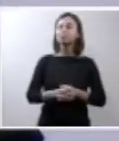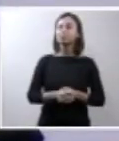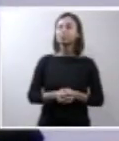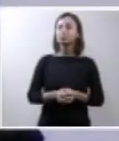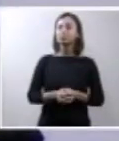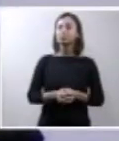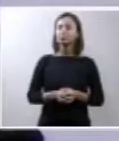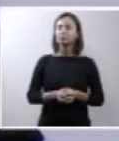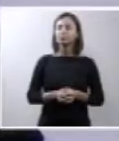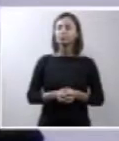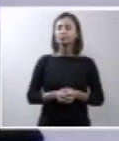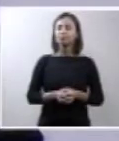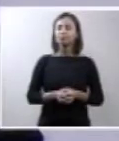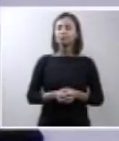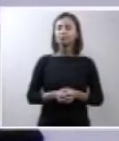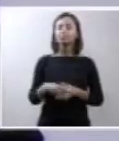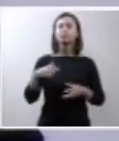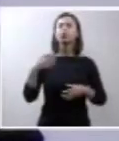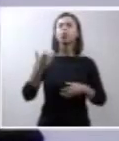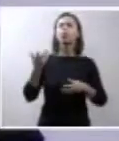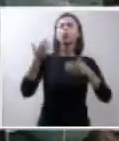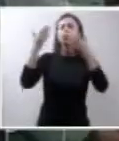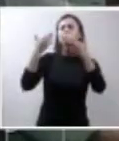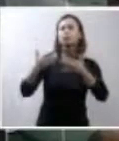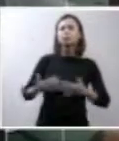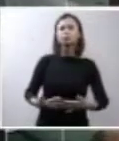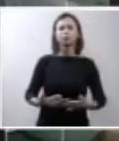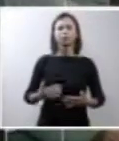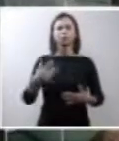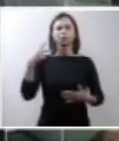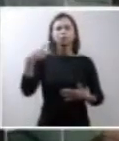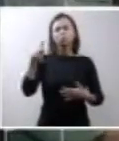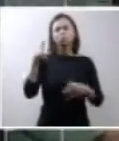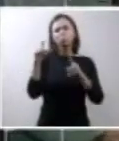Eu gostaria que você narrasse para a gente, com as suas palavras,